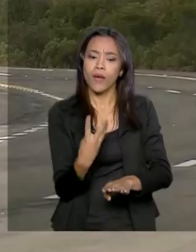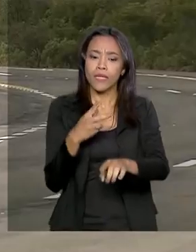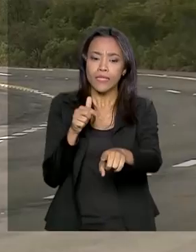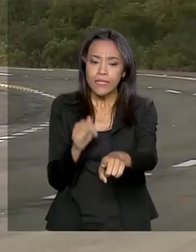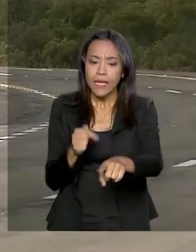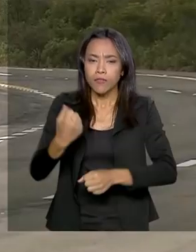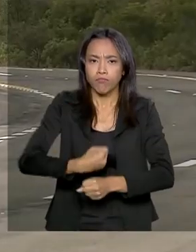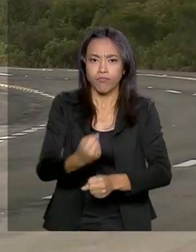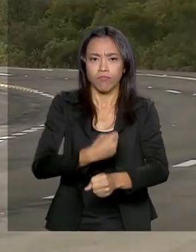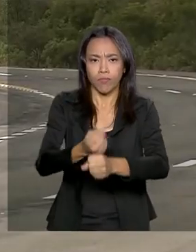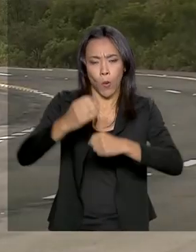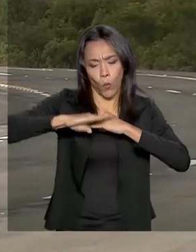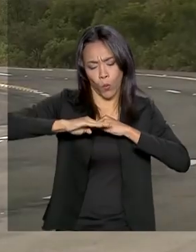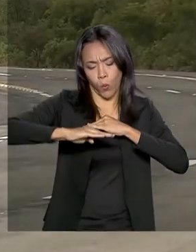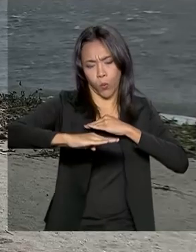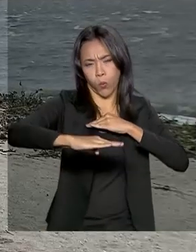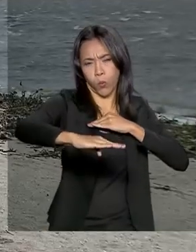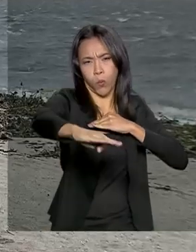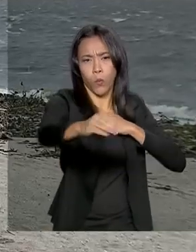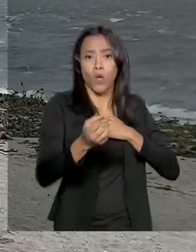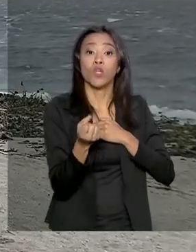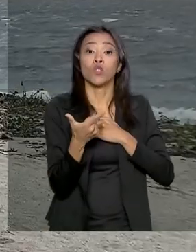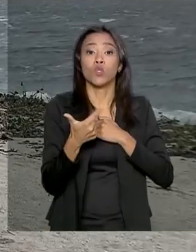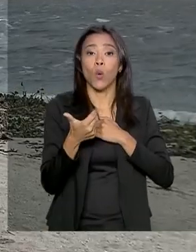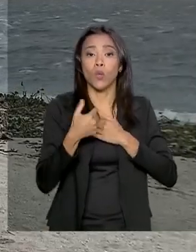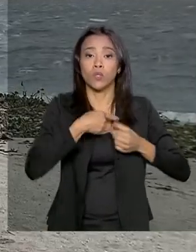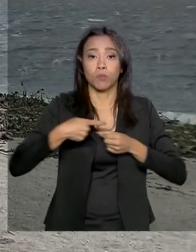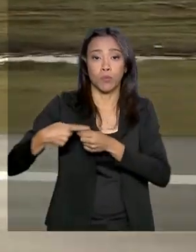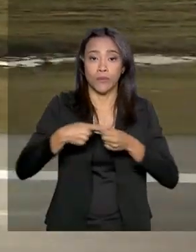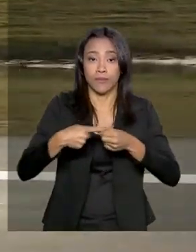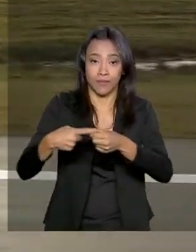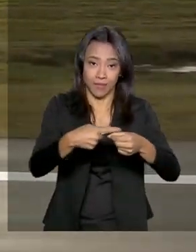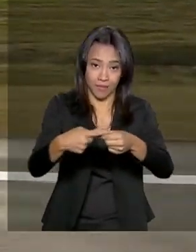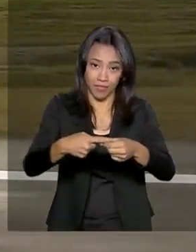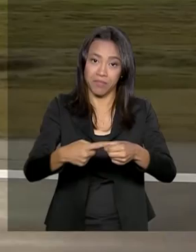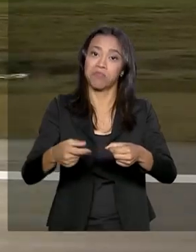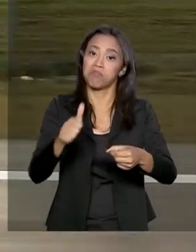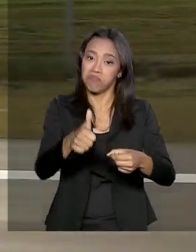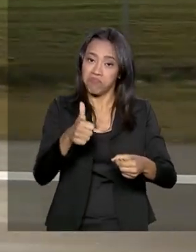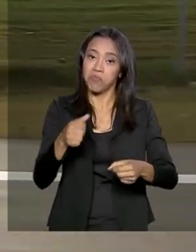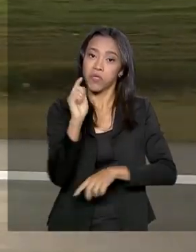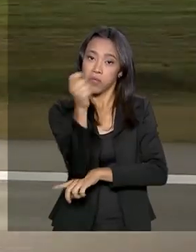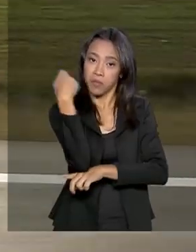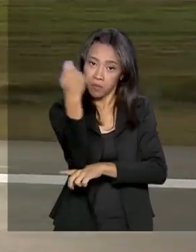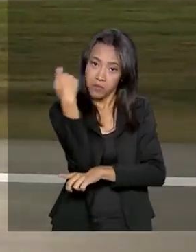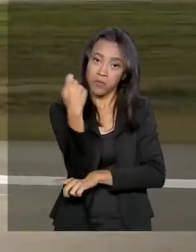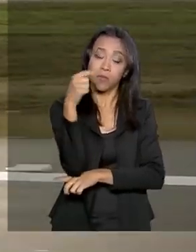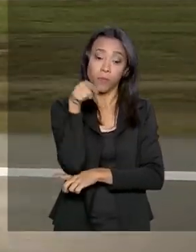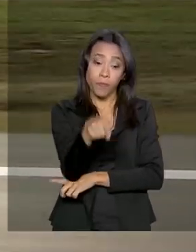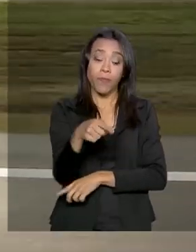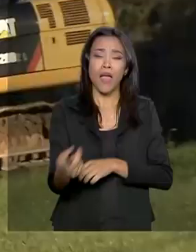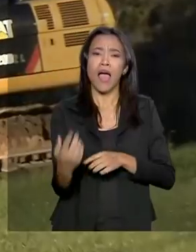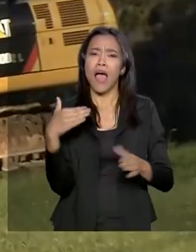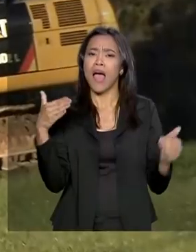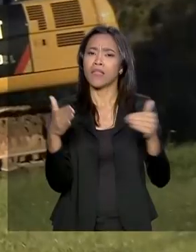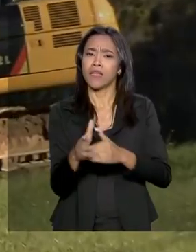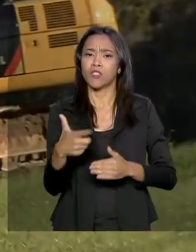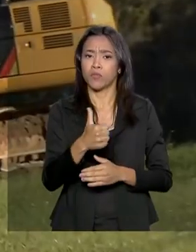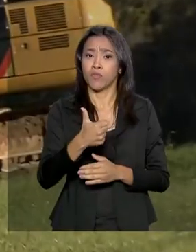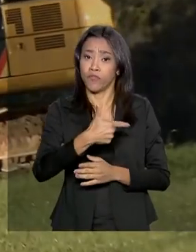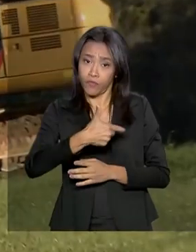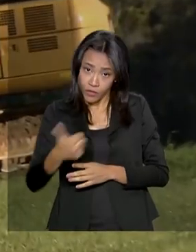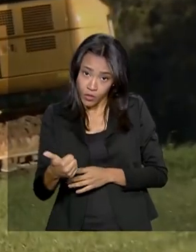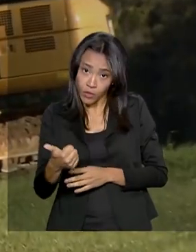e vão beneficiar diretamente 12 municípios do Rio Grande do Sul. Até 2021, o Ministério da Infraestrutura prevê